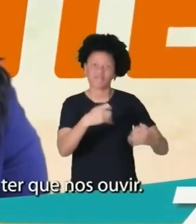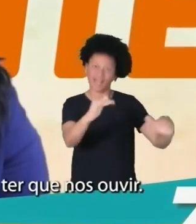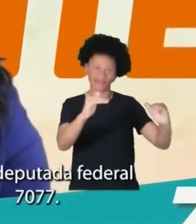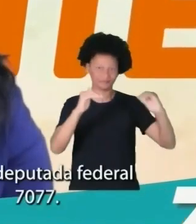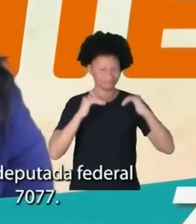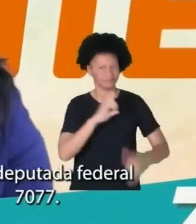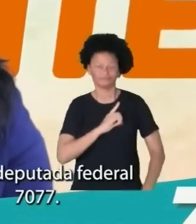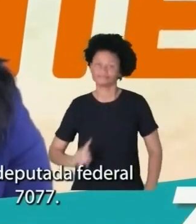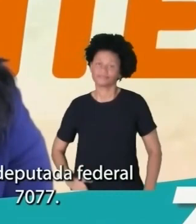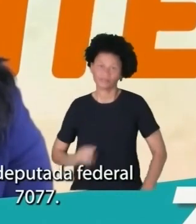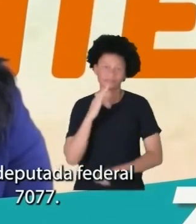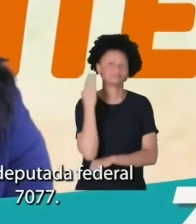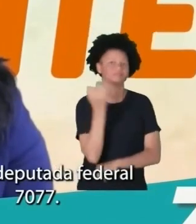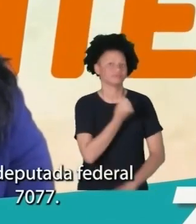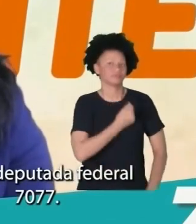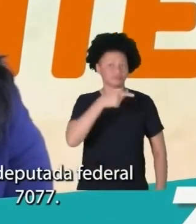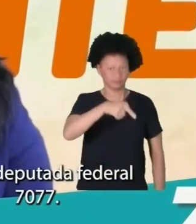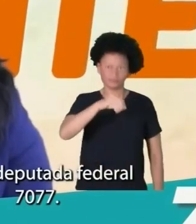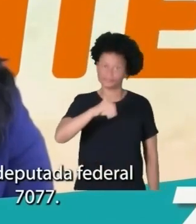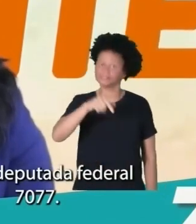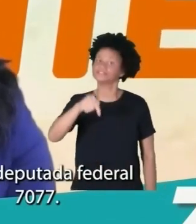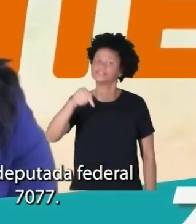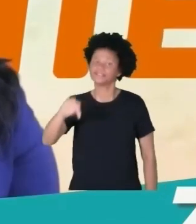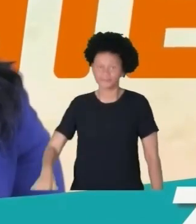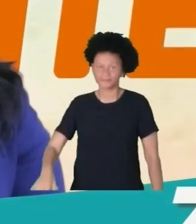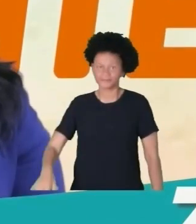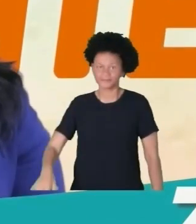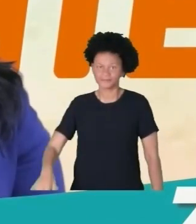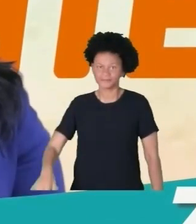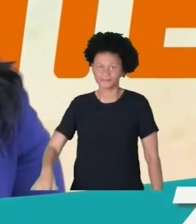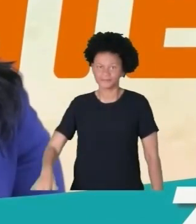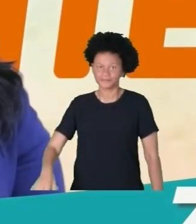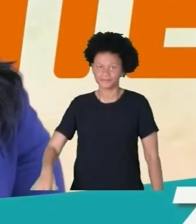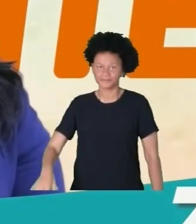ter que nos ouvir. Para deputado federal, 7077.